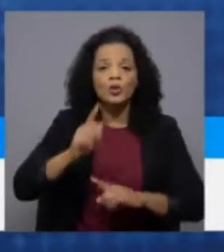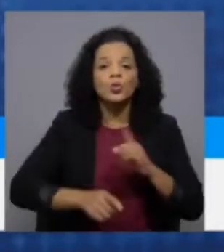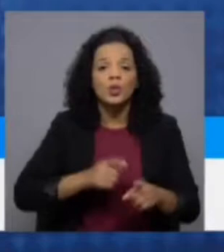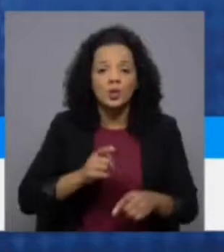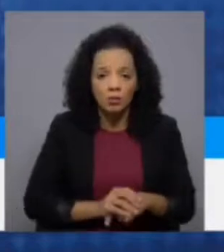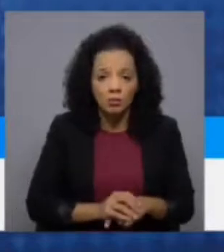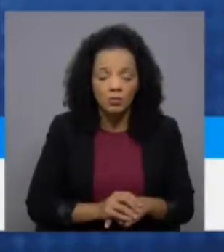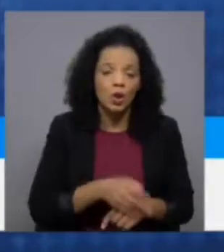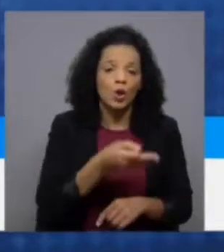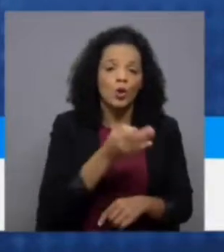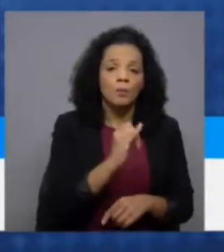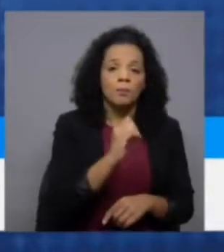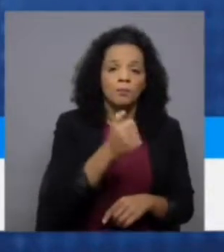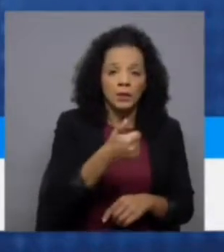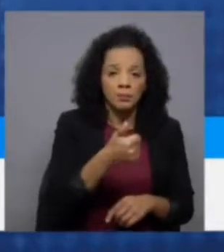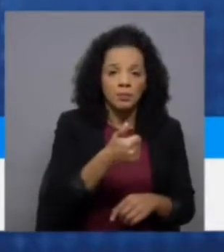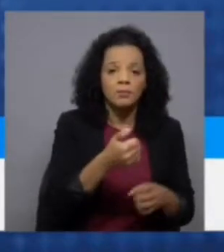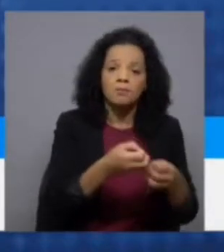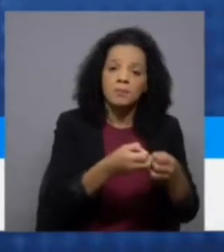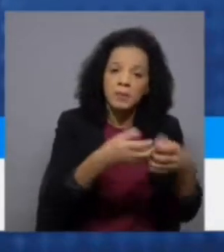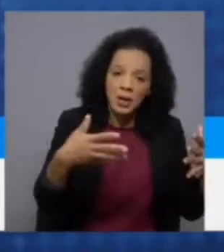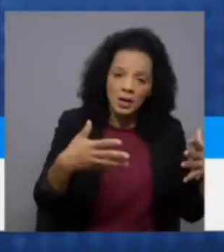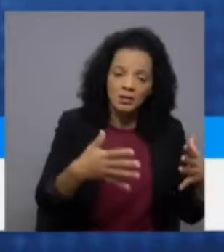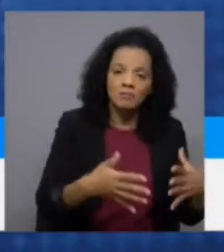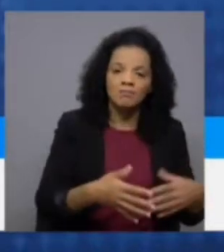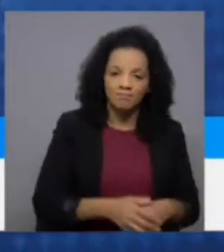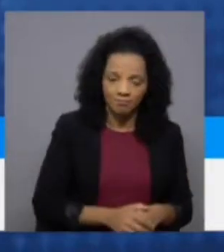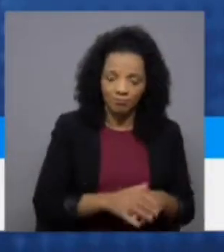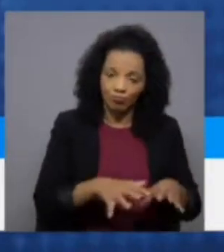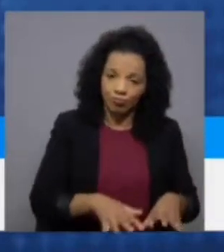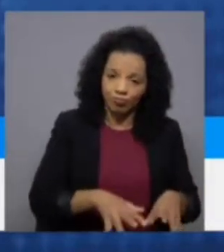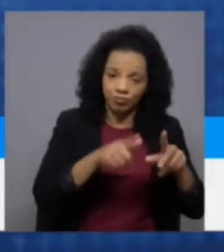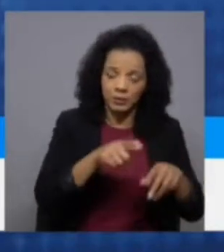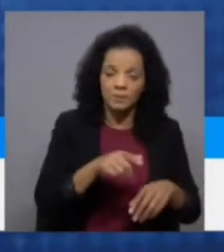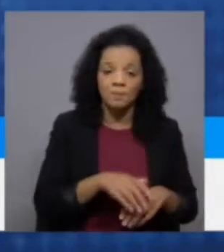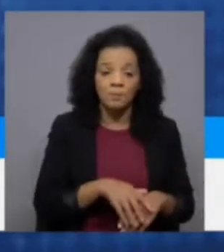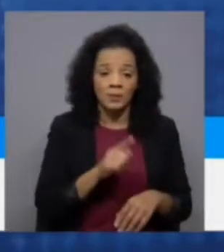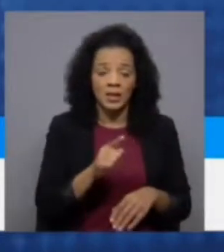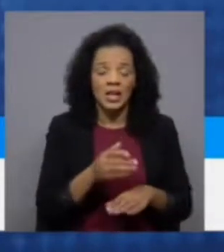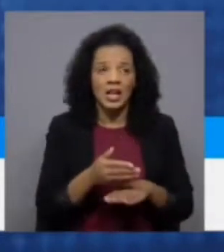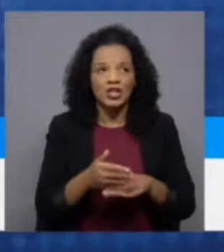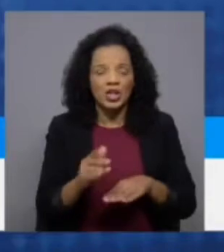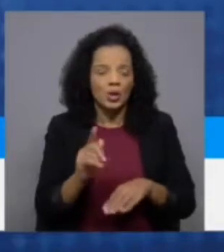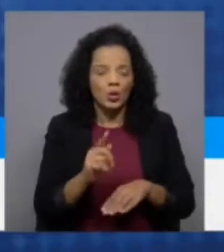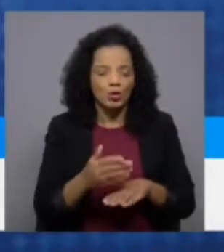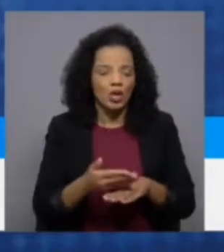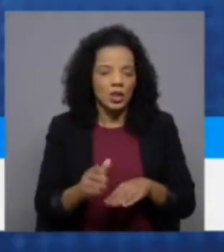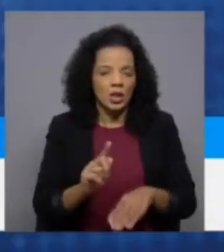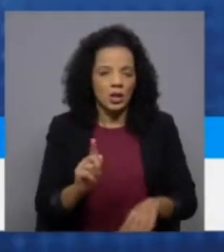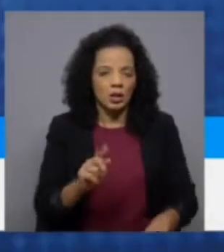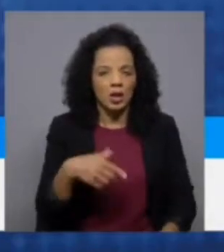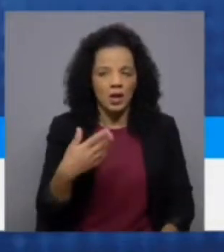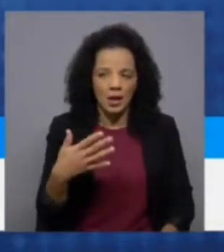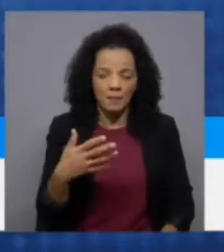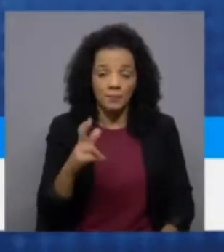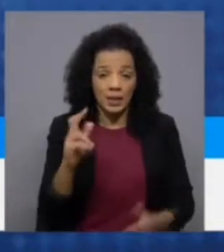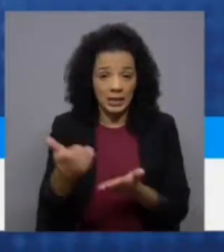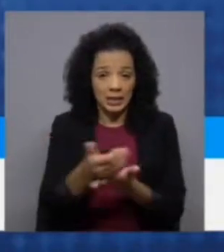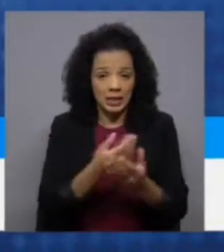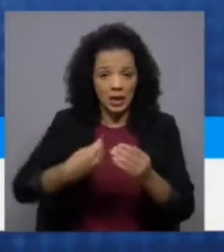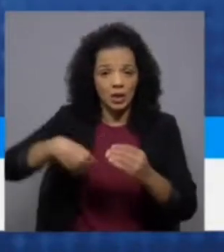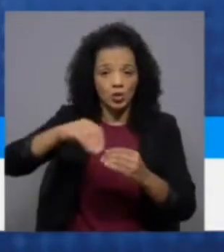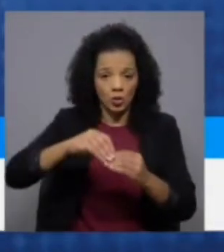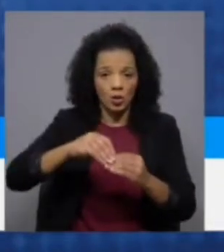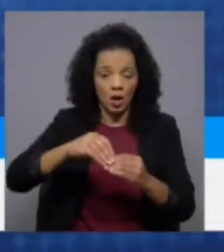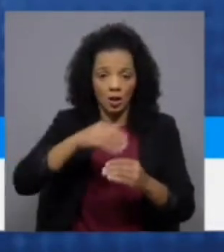nominal do produto interno bruto. Ora bom, a questão que se coloca é, não é um excedente, enfim, essa receita adicional